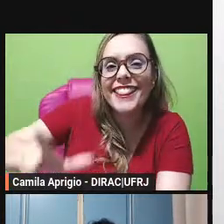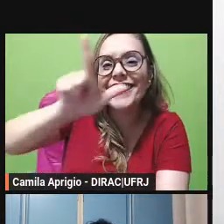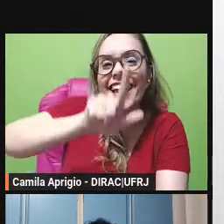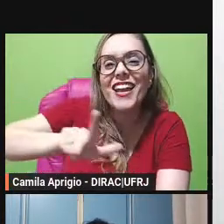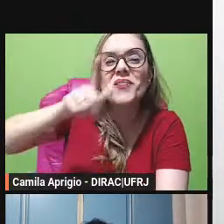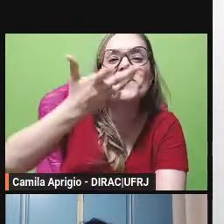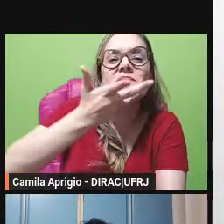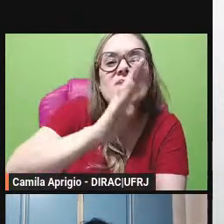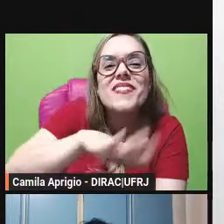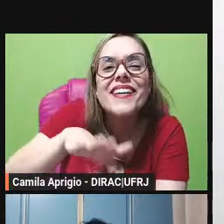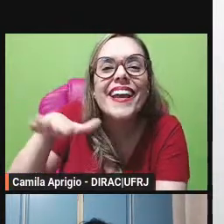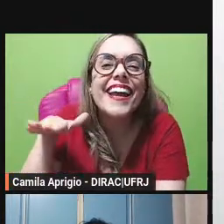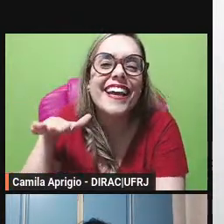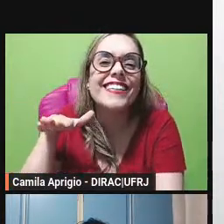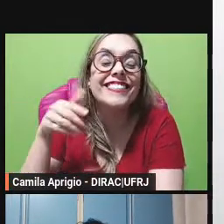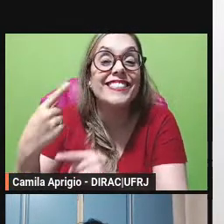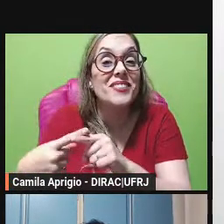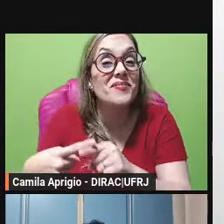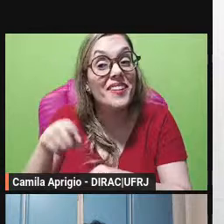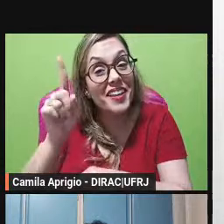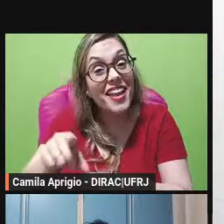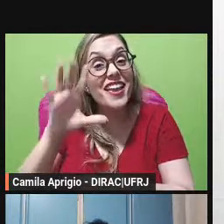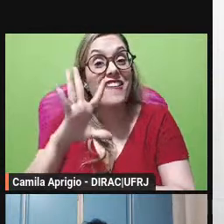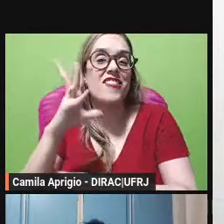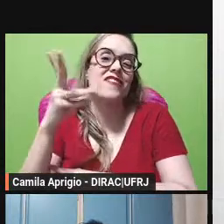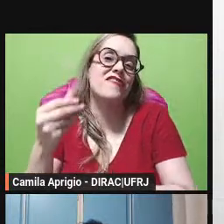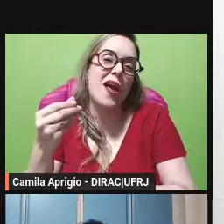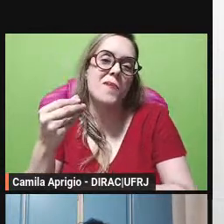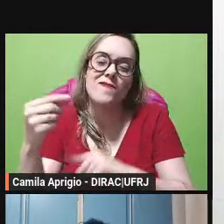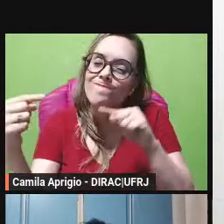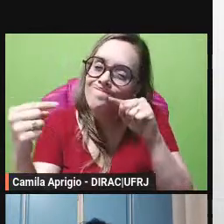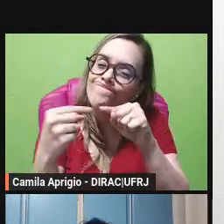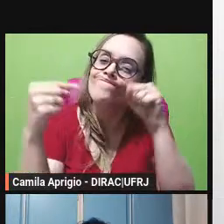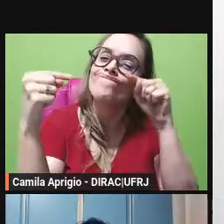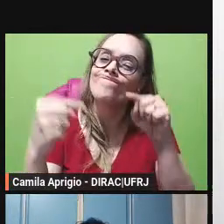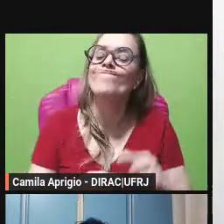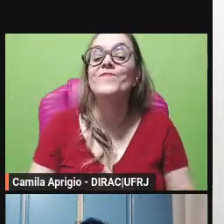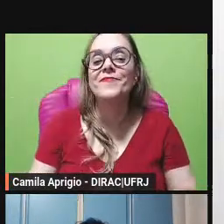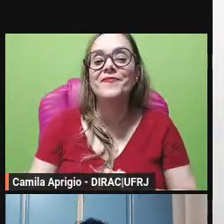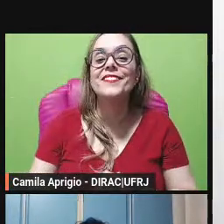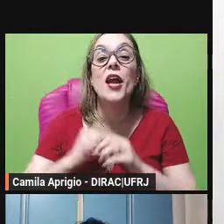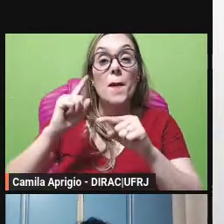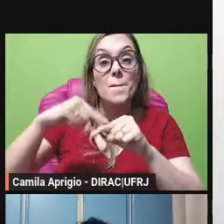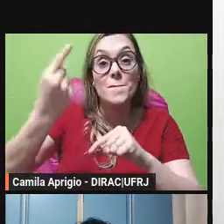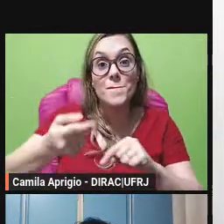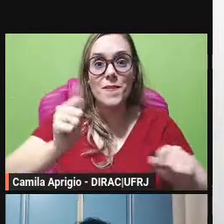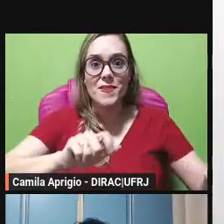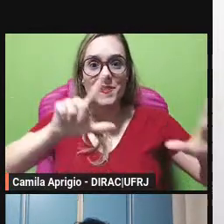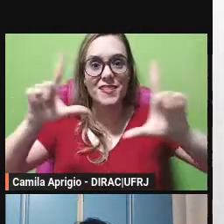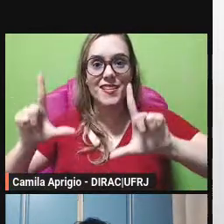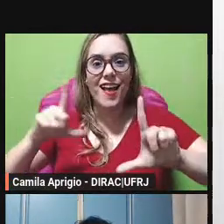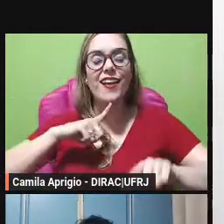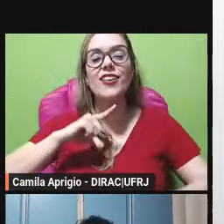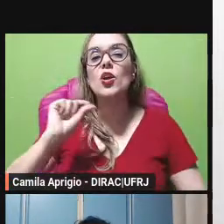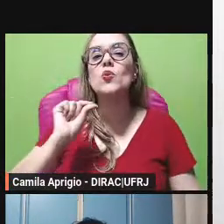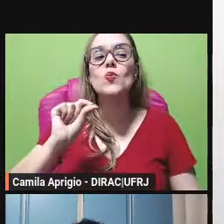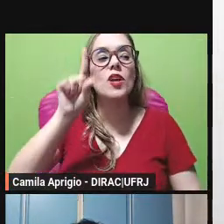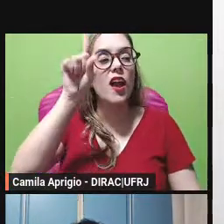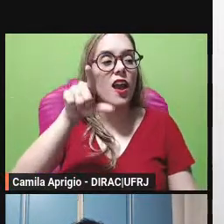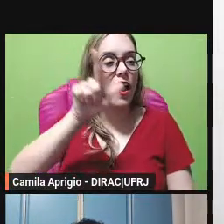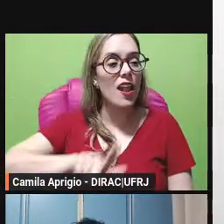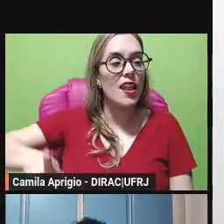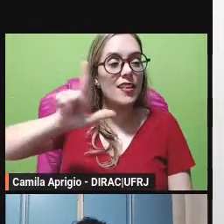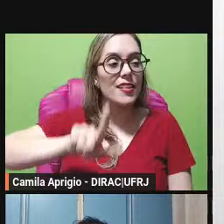e aí então no próximo slide nós vamos ver que a literatura infantil no seu início ela era totalmente